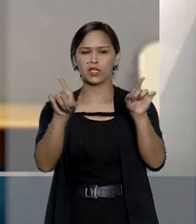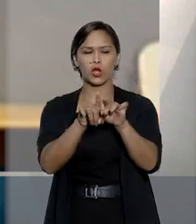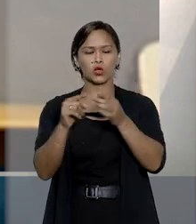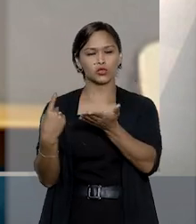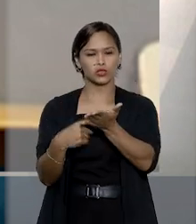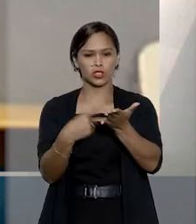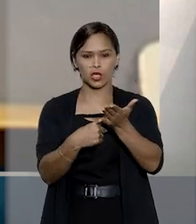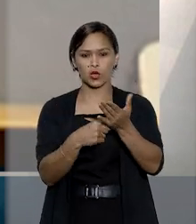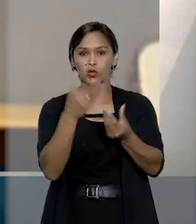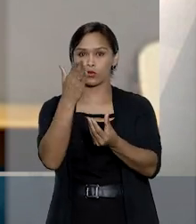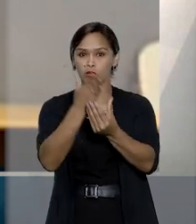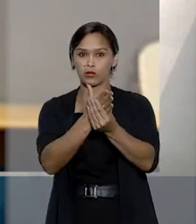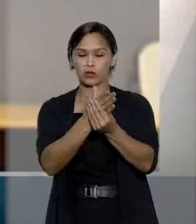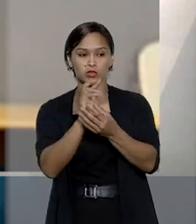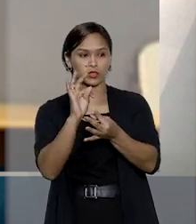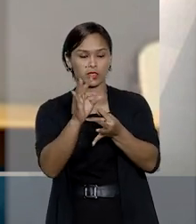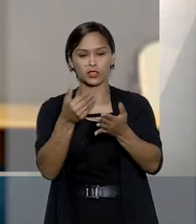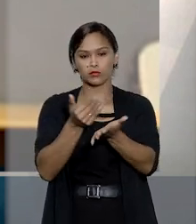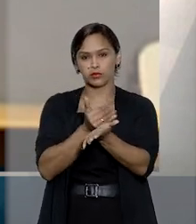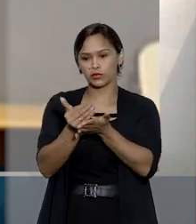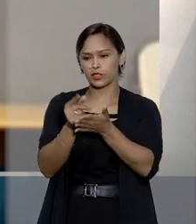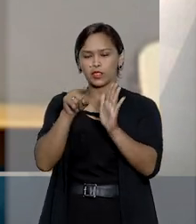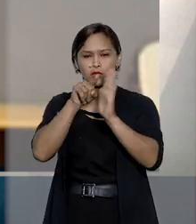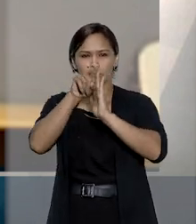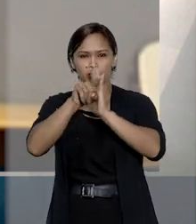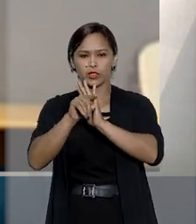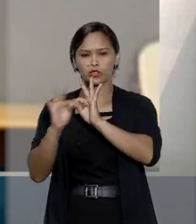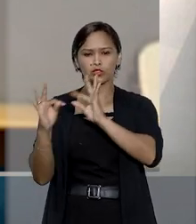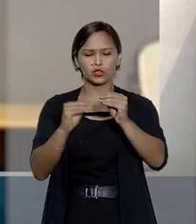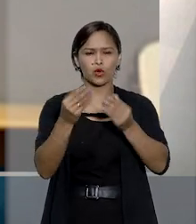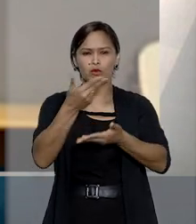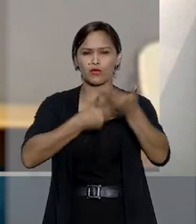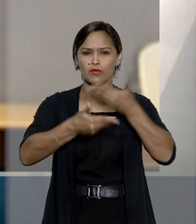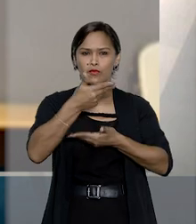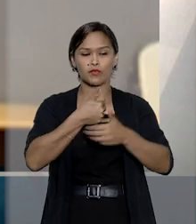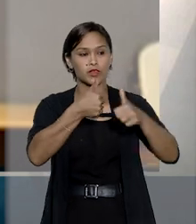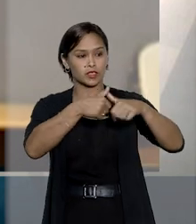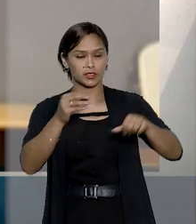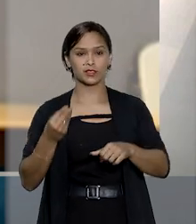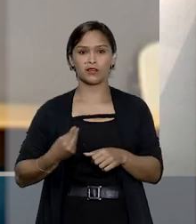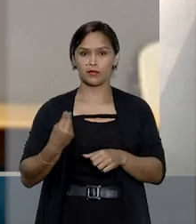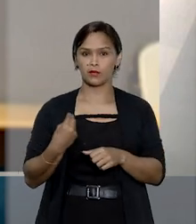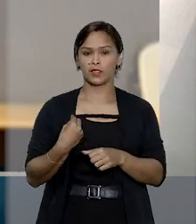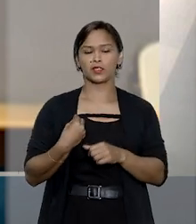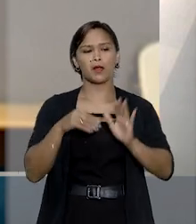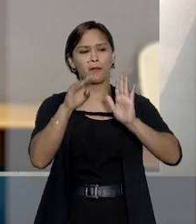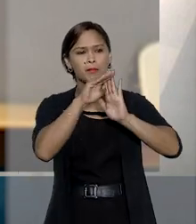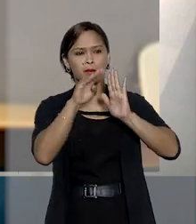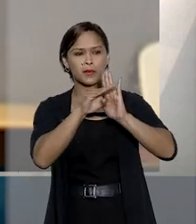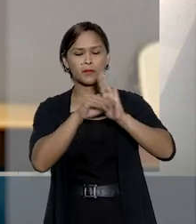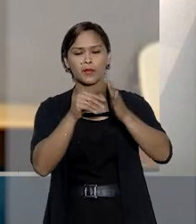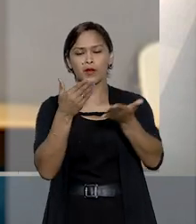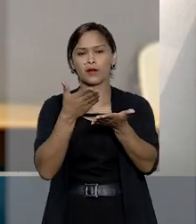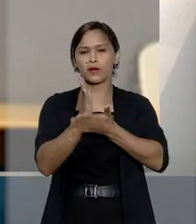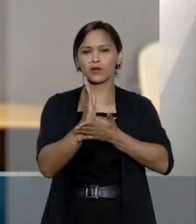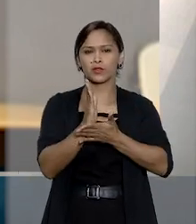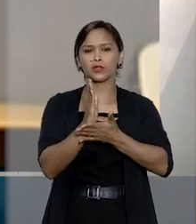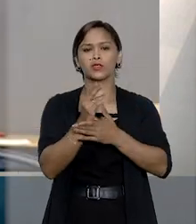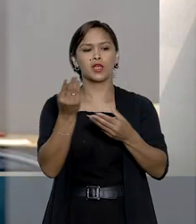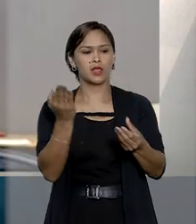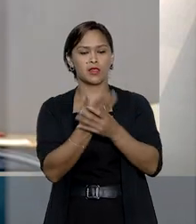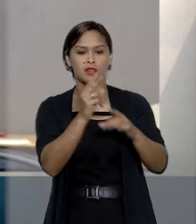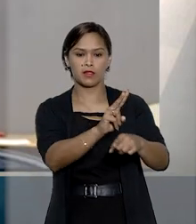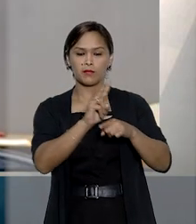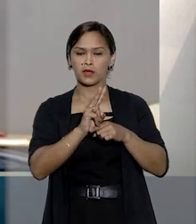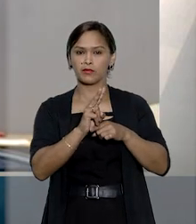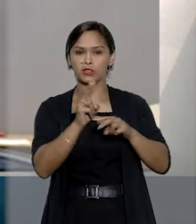de acordo com o processo, desde o início da apuração dos fatos, estavam presentes os requisitos autorizadores da preventiva